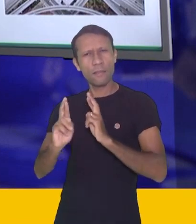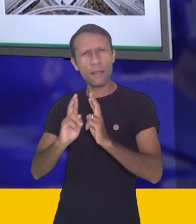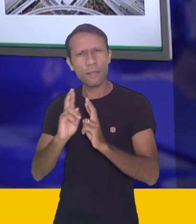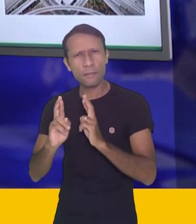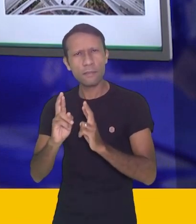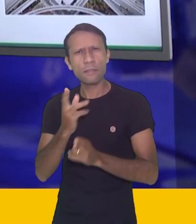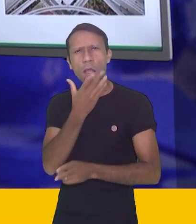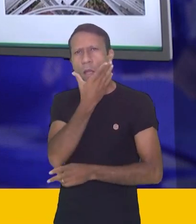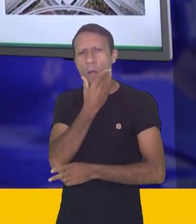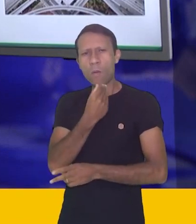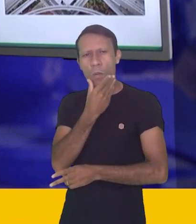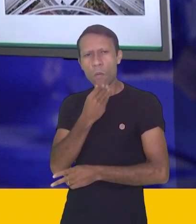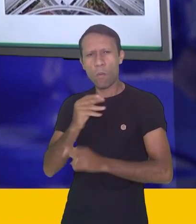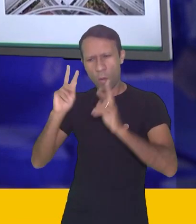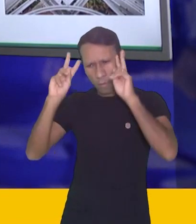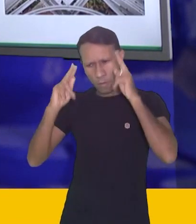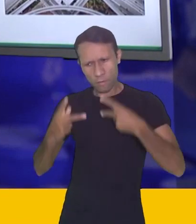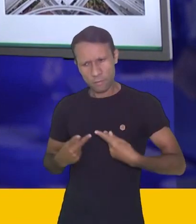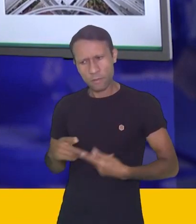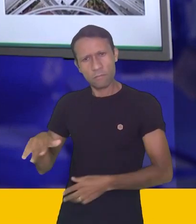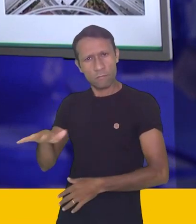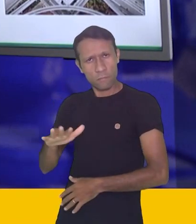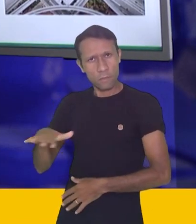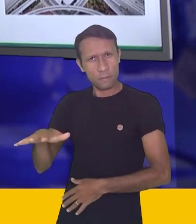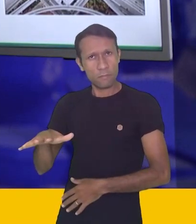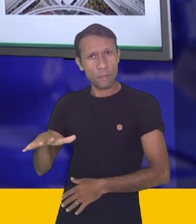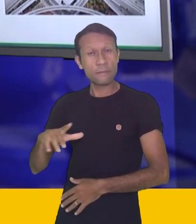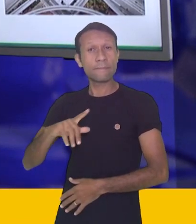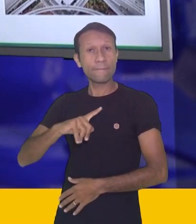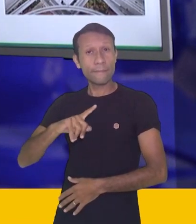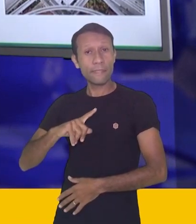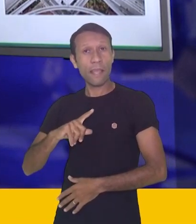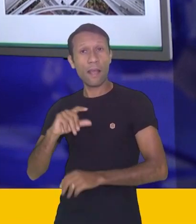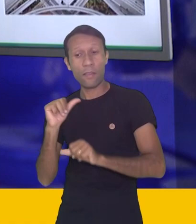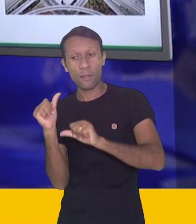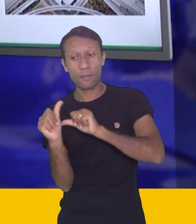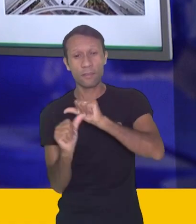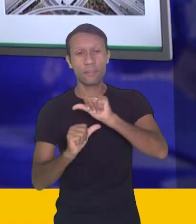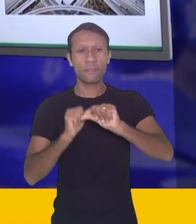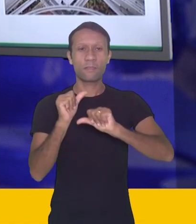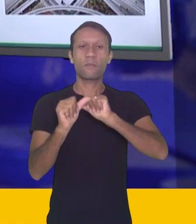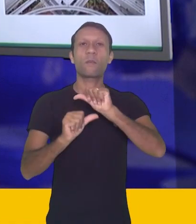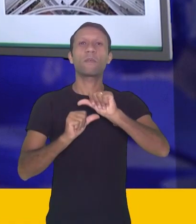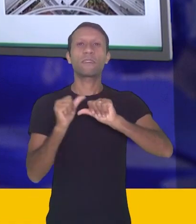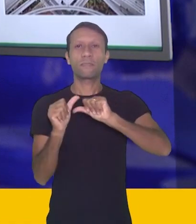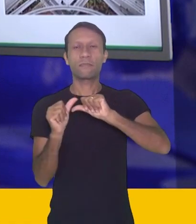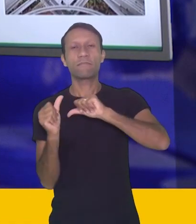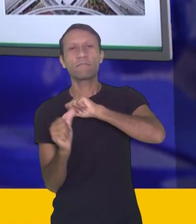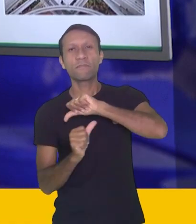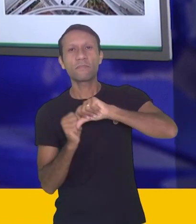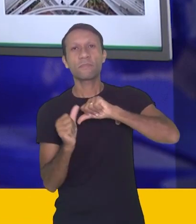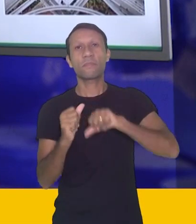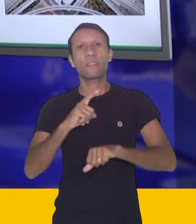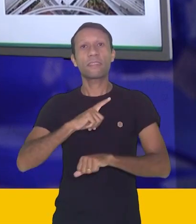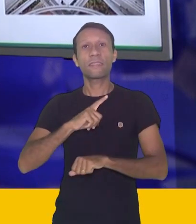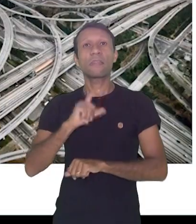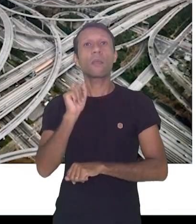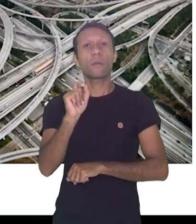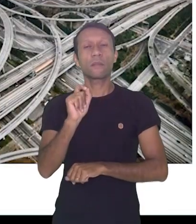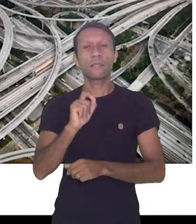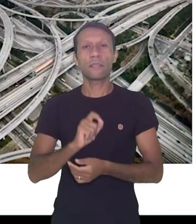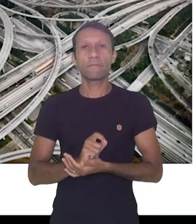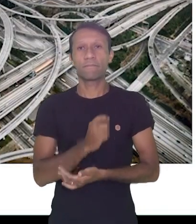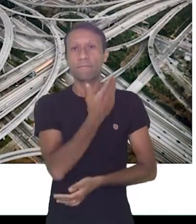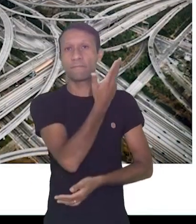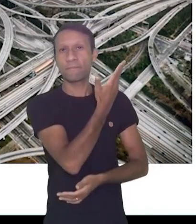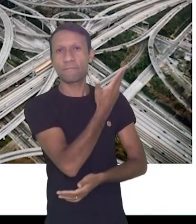homem para o meio em ele vive, esse homem provoca transformações. E dessas transformações, nós vamos ter as